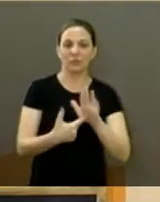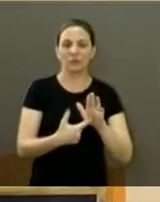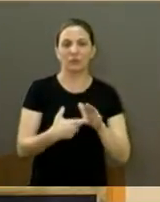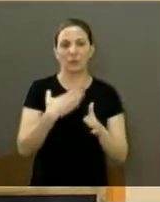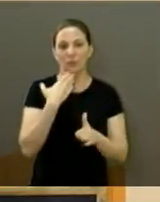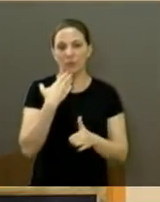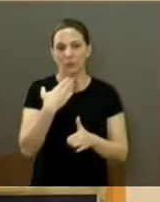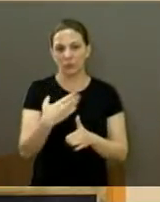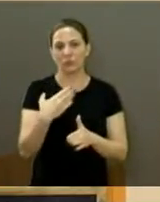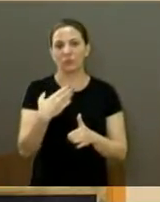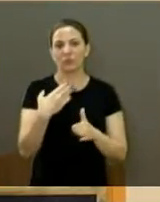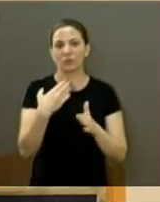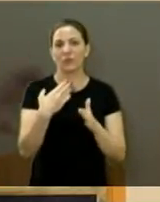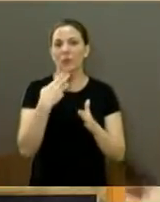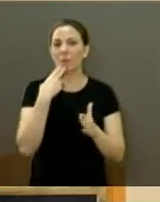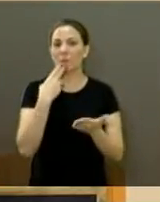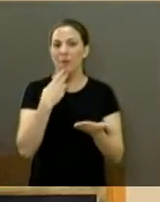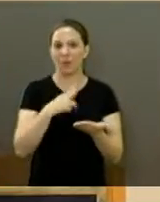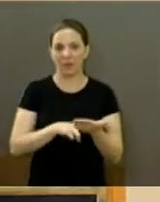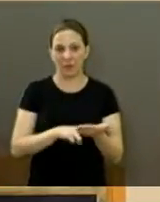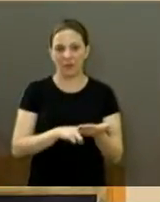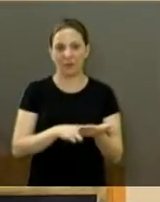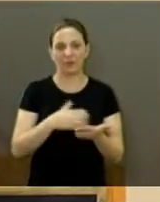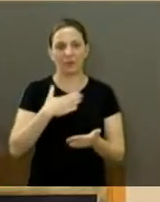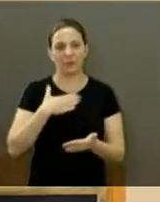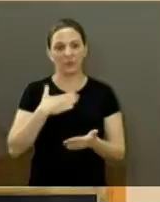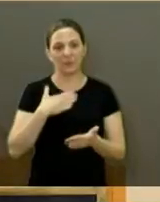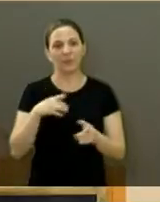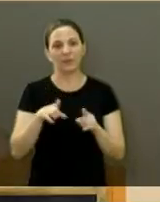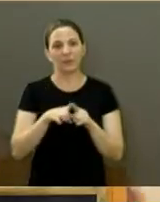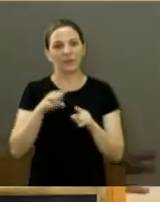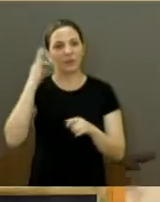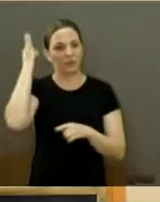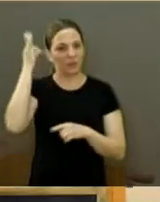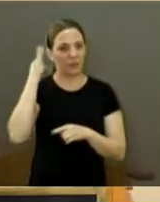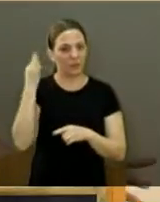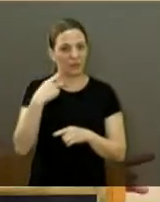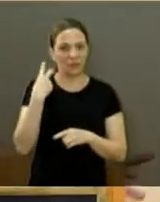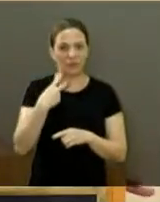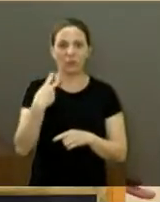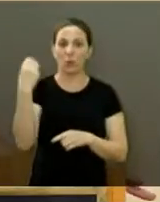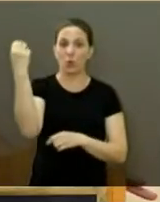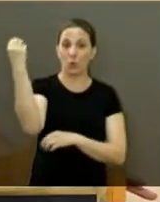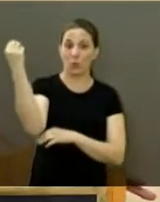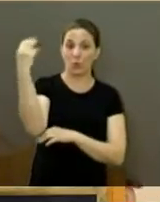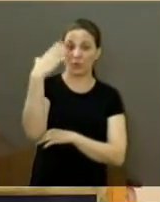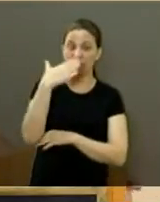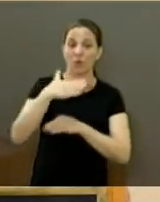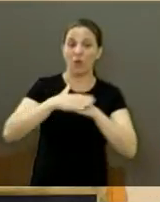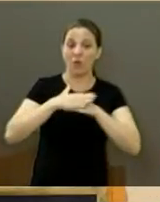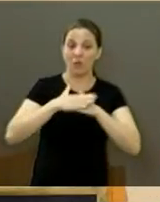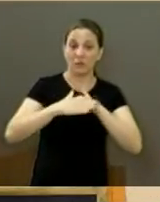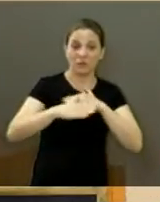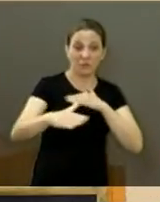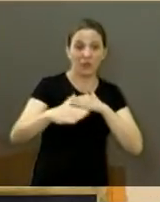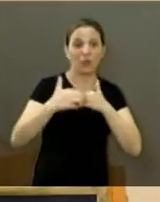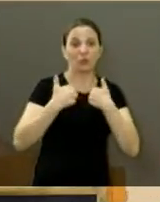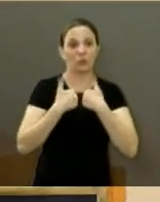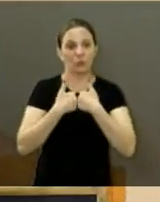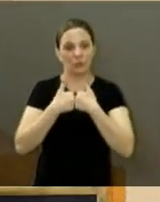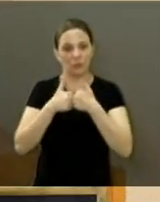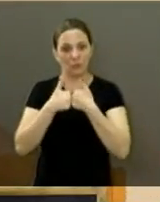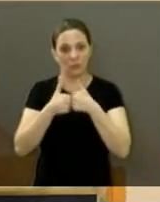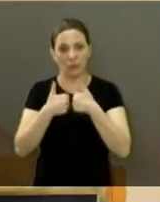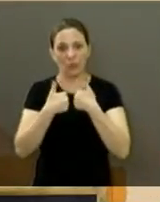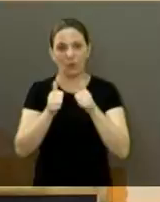fizeram, fizeram uma... Entregaram uma carta, tanto para mim como para a vereadora, solicitando iluminação, asfalto, transporte coletivo,